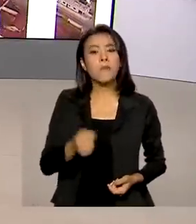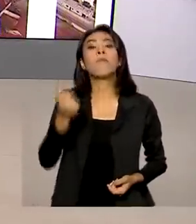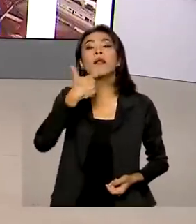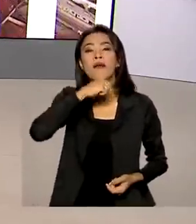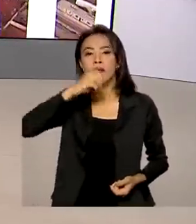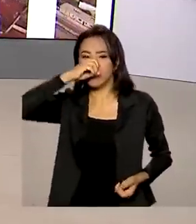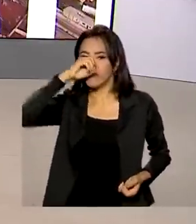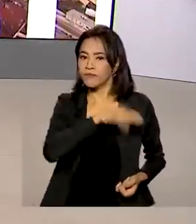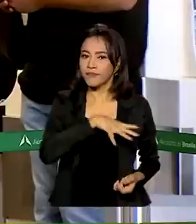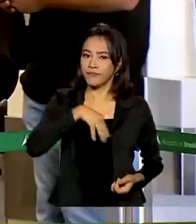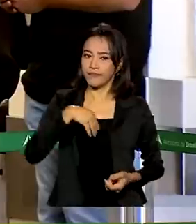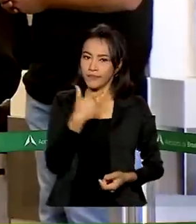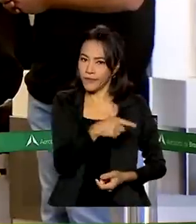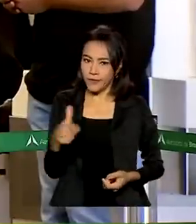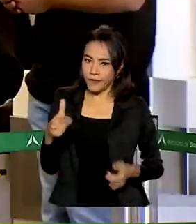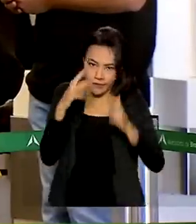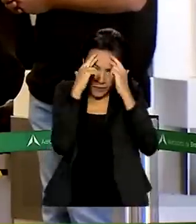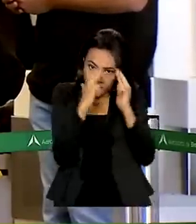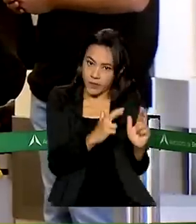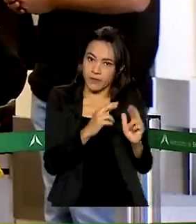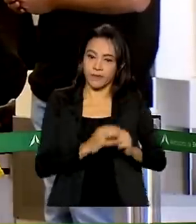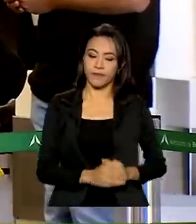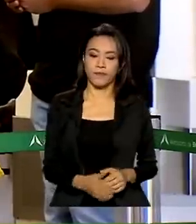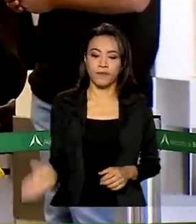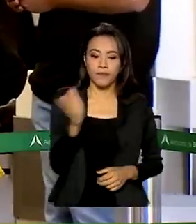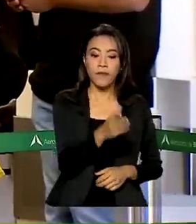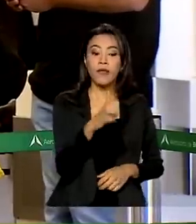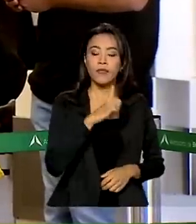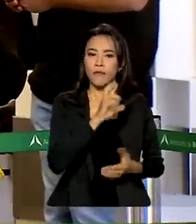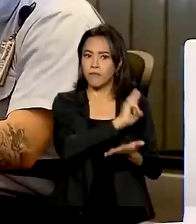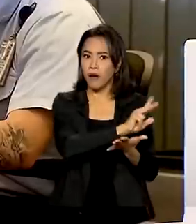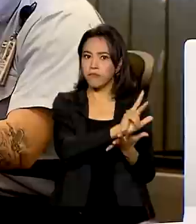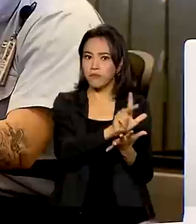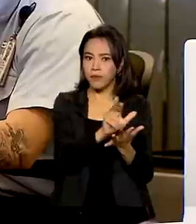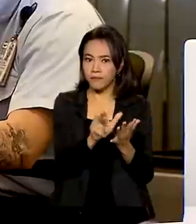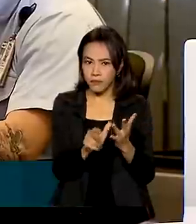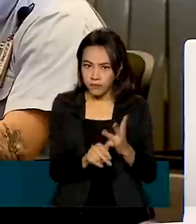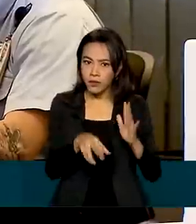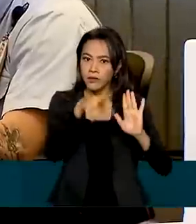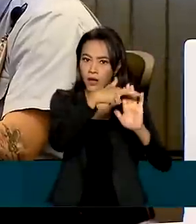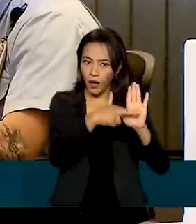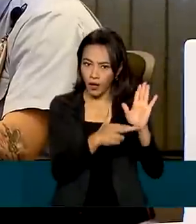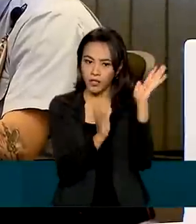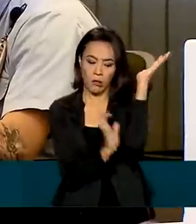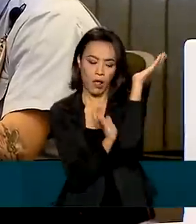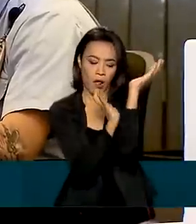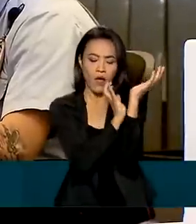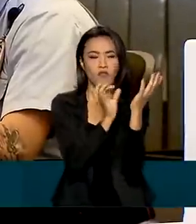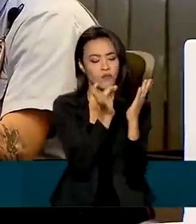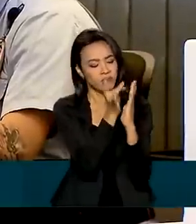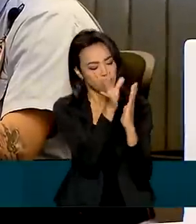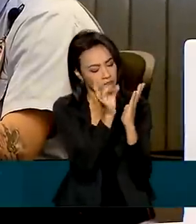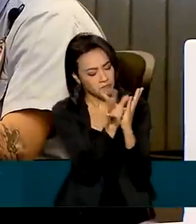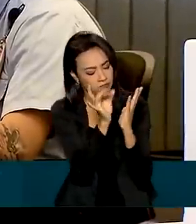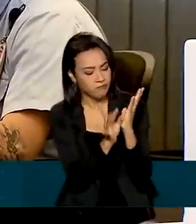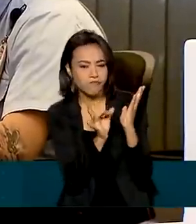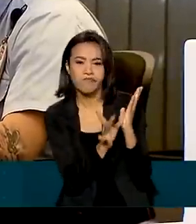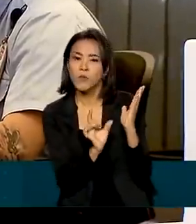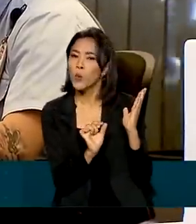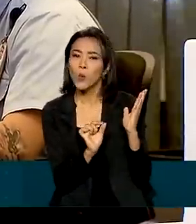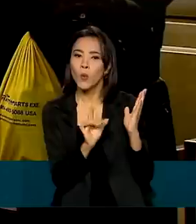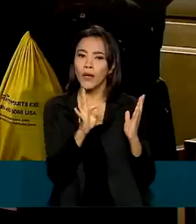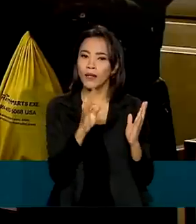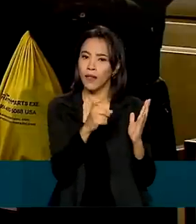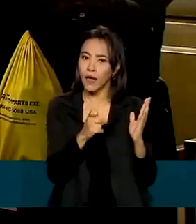indisciplinado. Vários procedimentos burocráticos foram dispensados. A quantidade de taxas cobradas